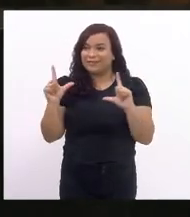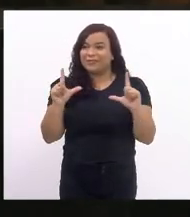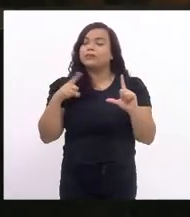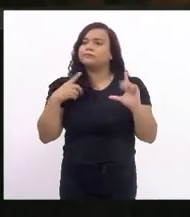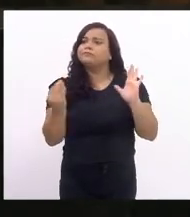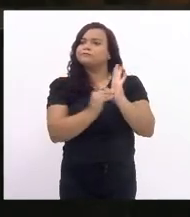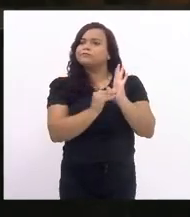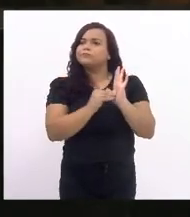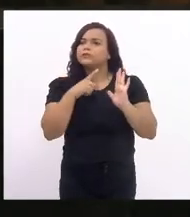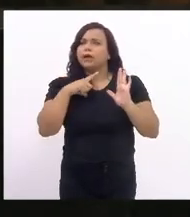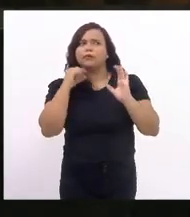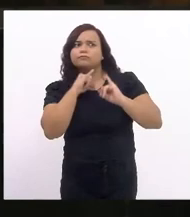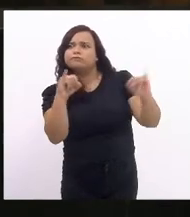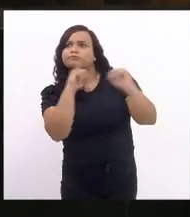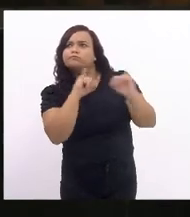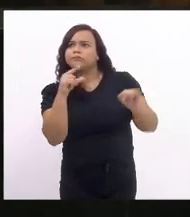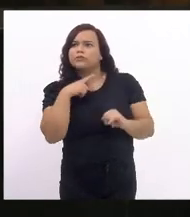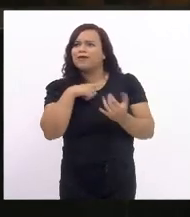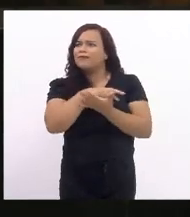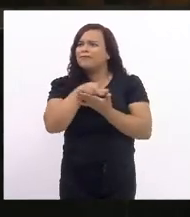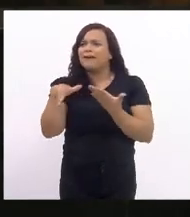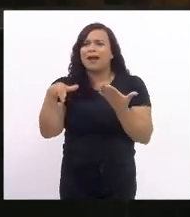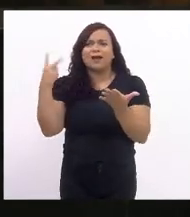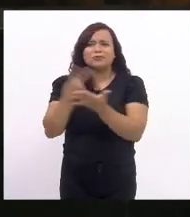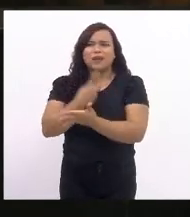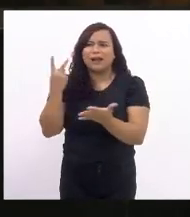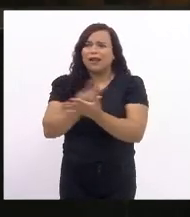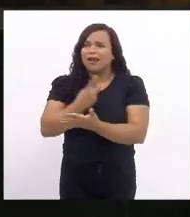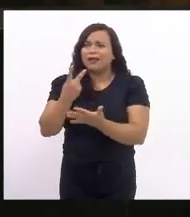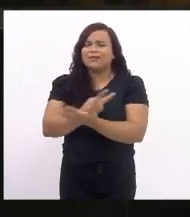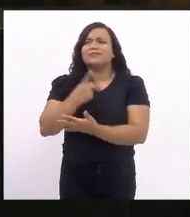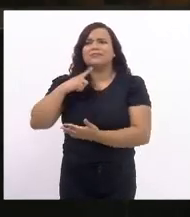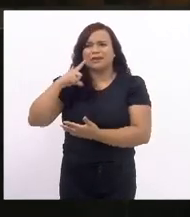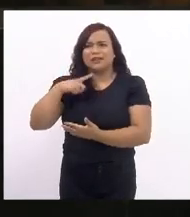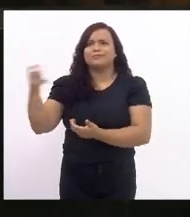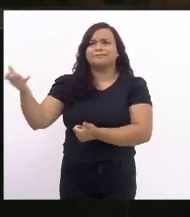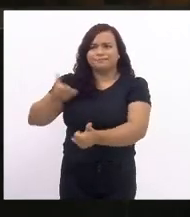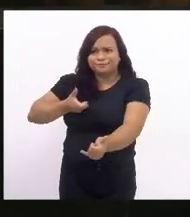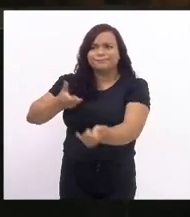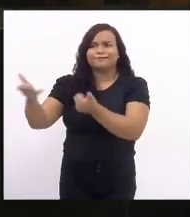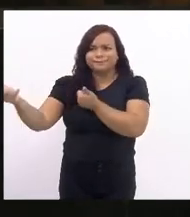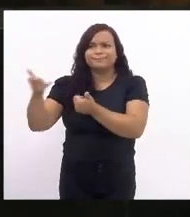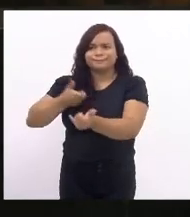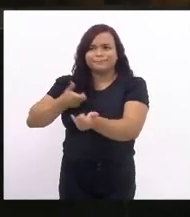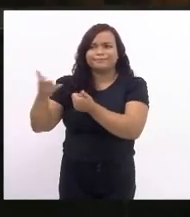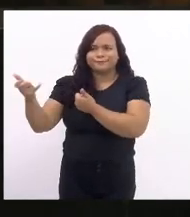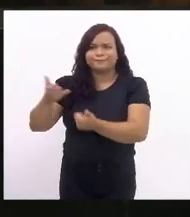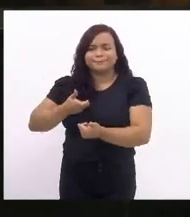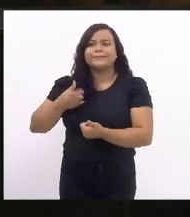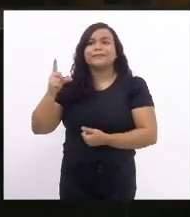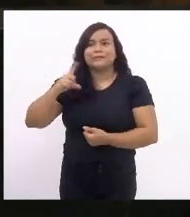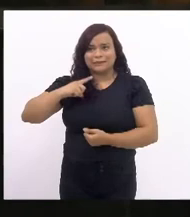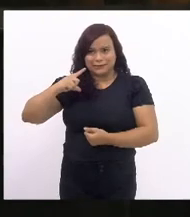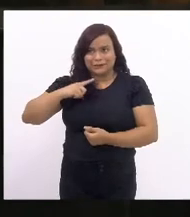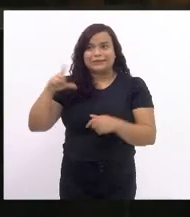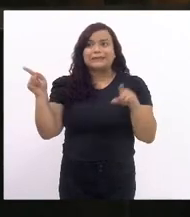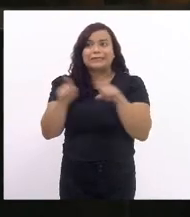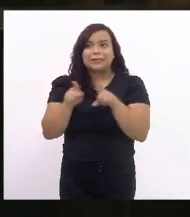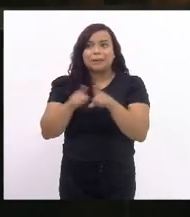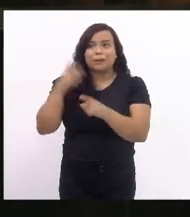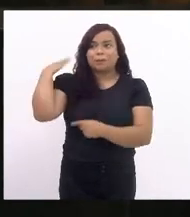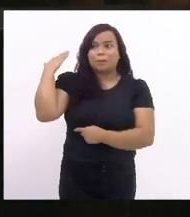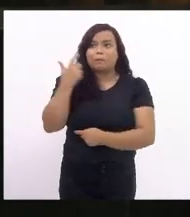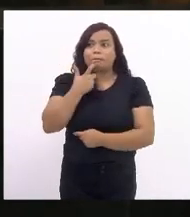Além de diversas irregularidades que tem vindo, tem sido denunciado no meu gabinete, a última